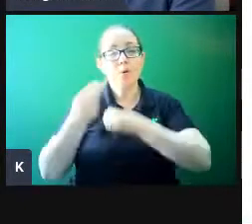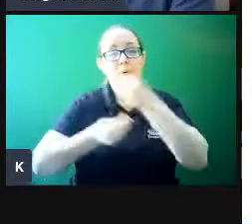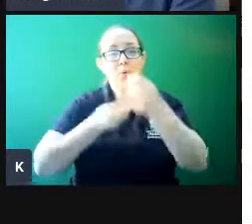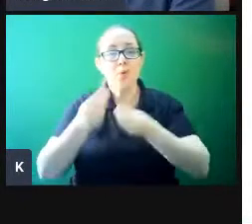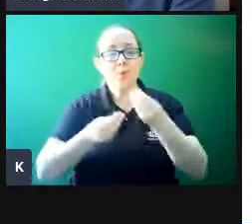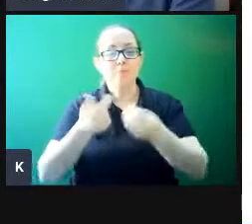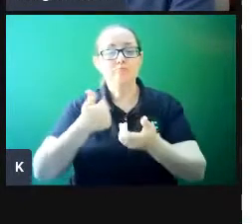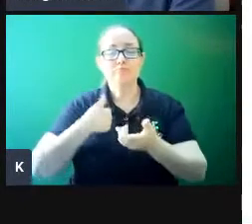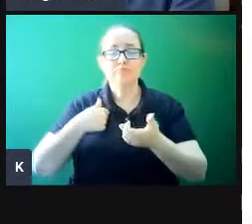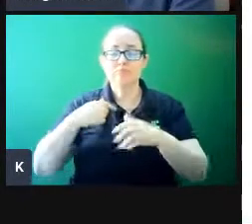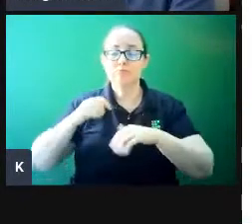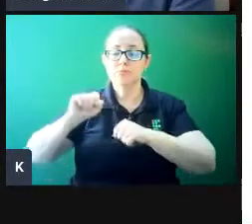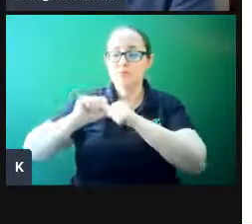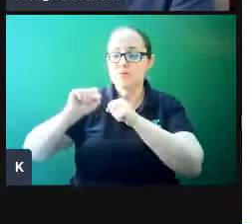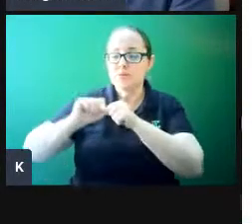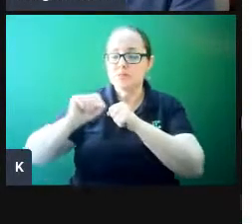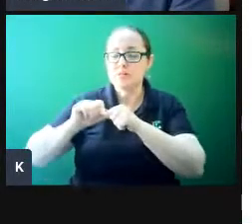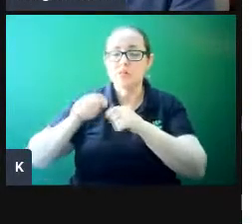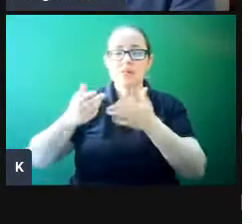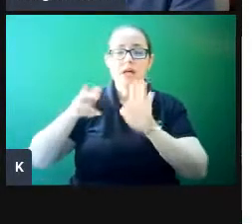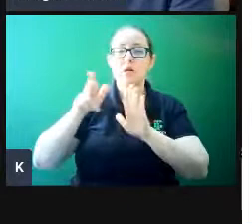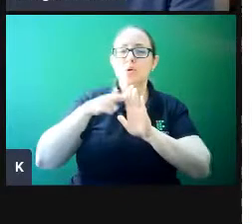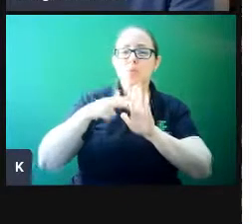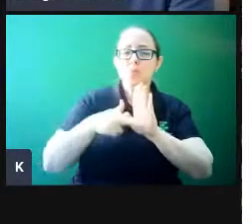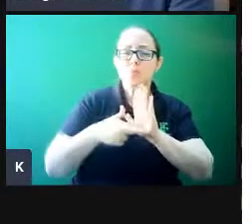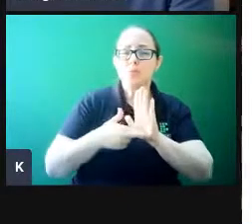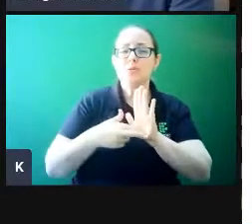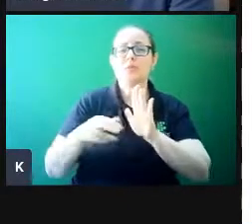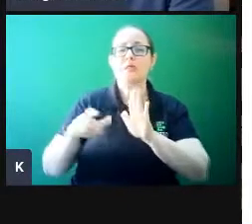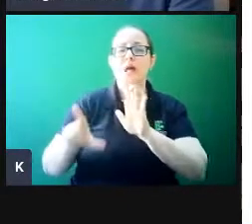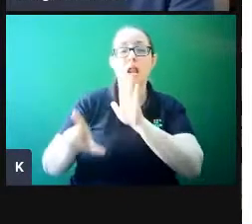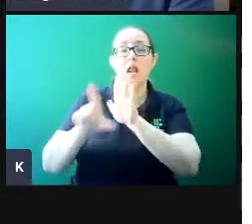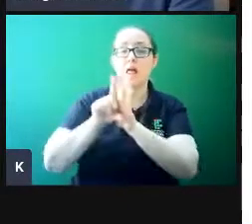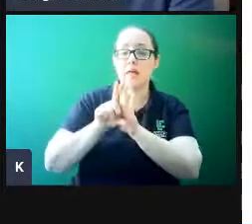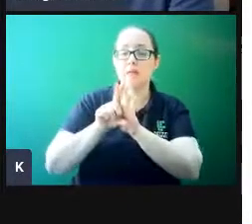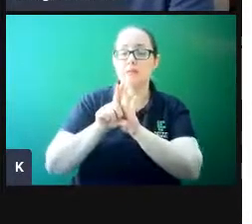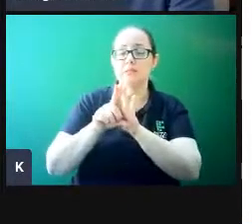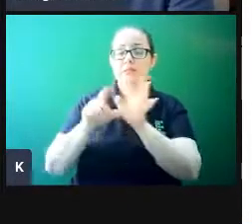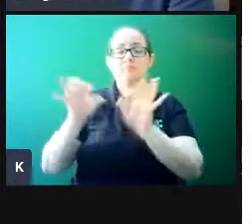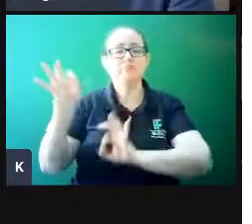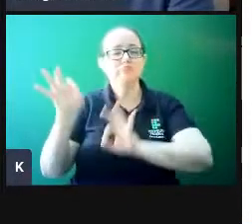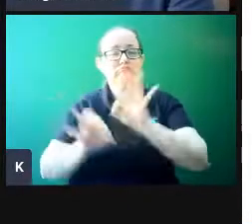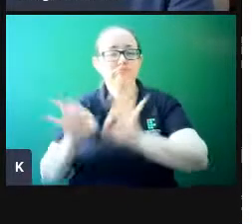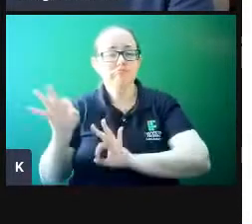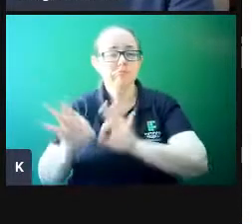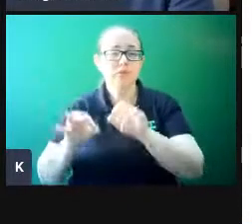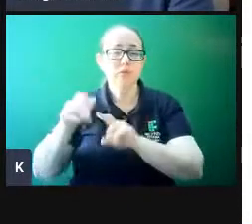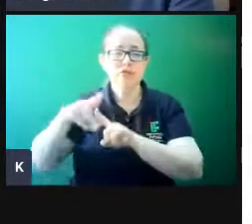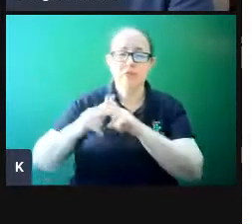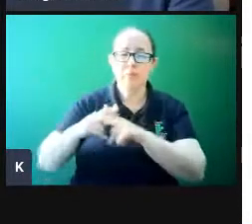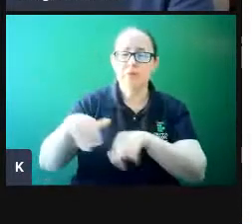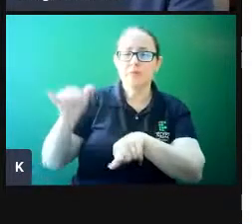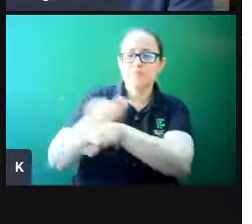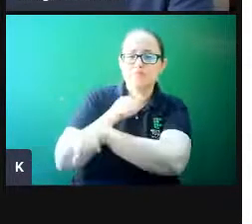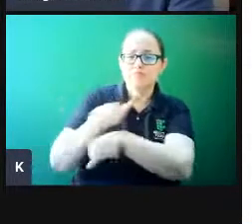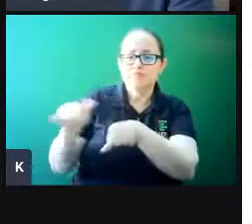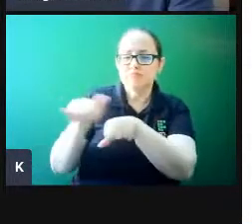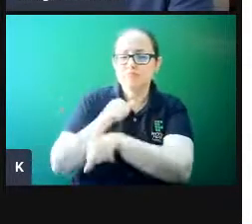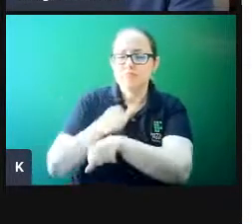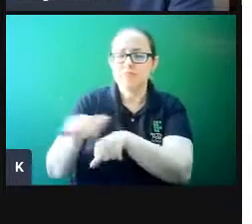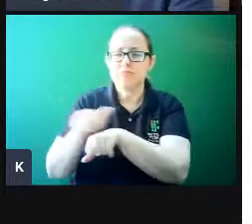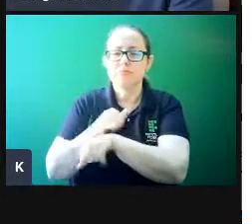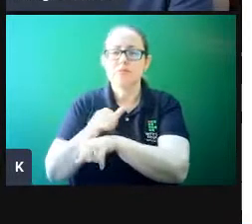regulamento, leis, os regimentos, os processos, as ferramentas, as técnicas que a organização usa, a